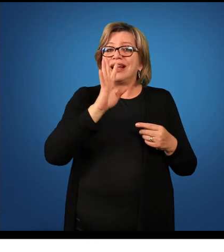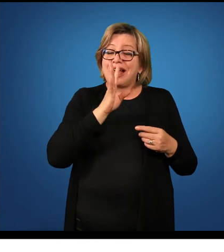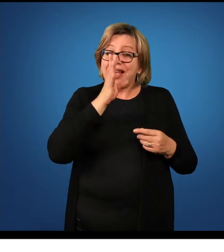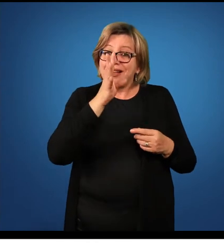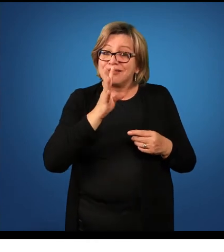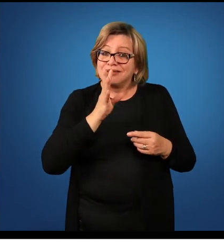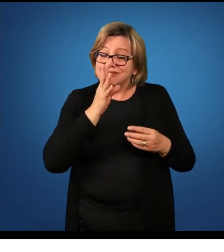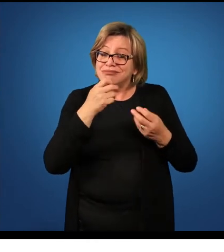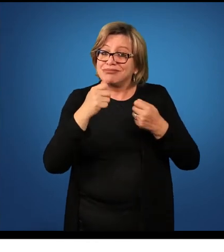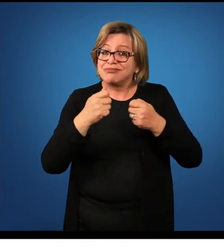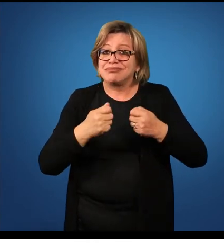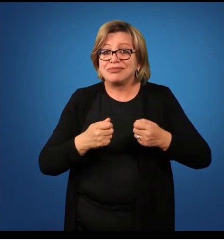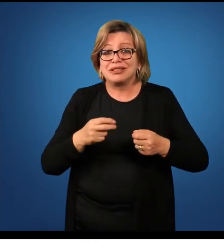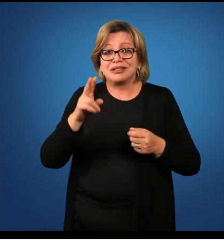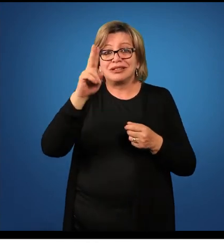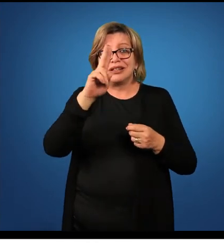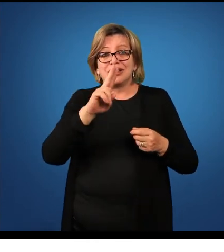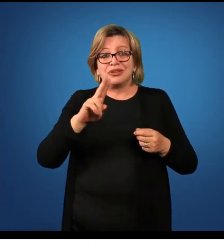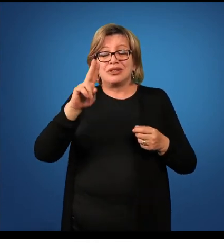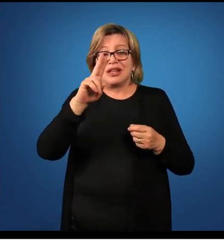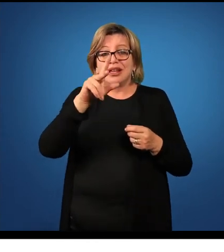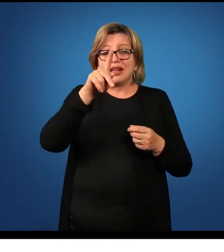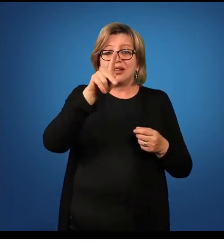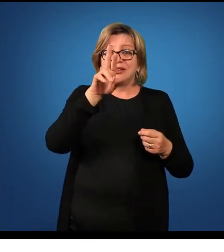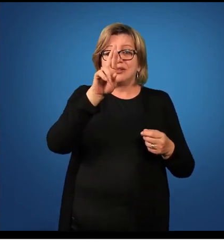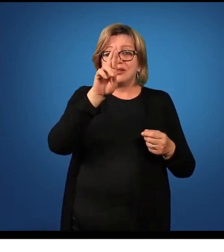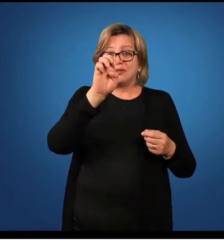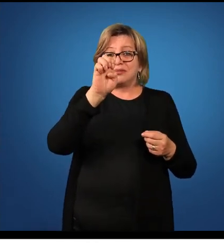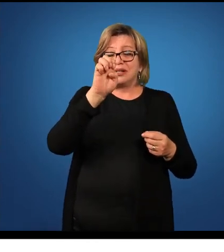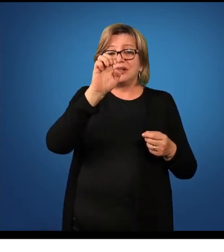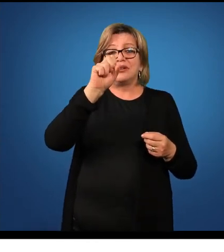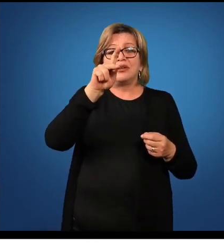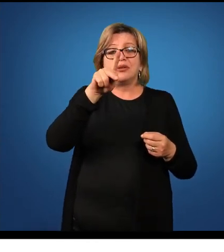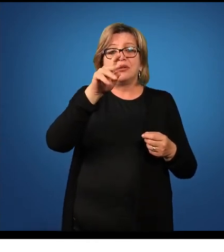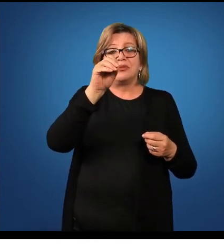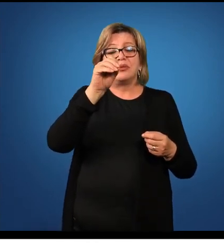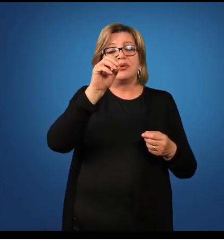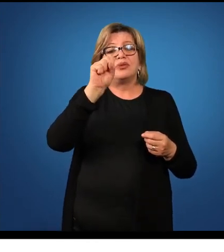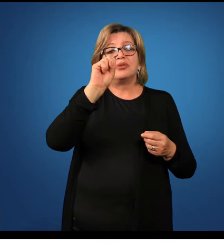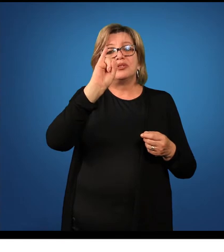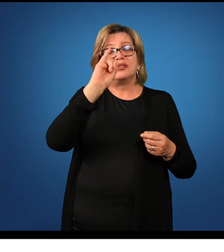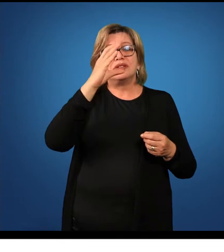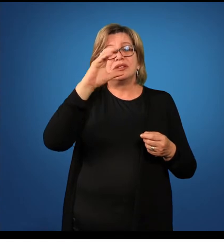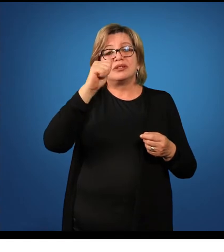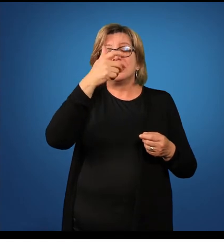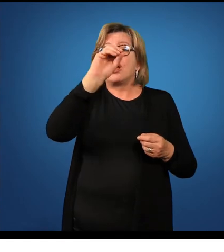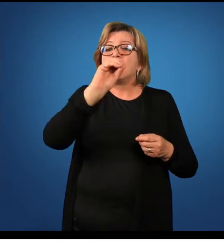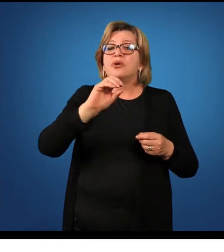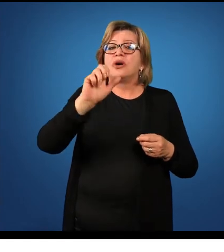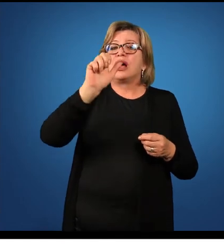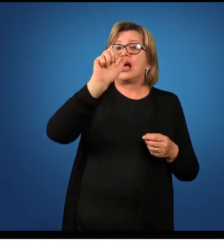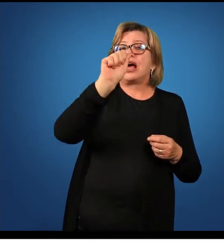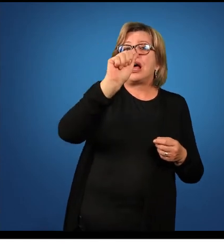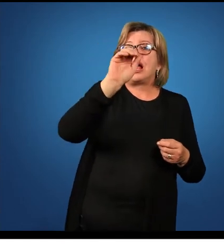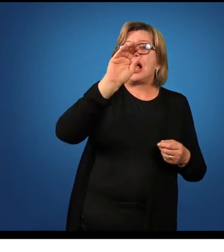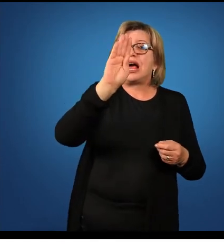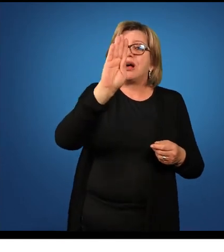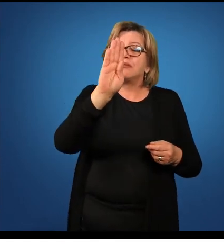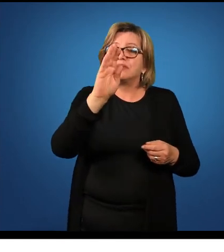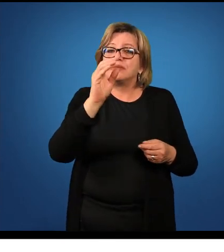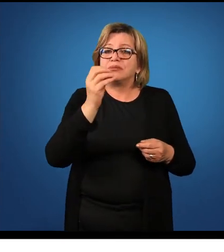necessidade do uso das preposições ab ou propter, que se escreve assim,